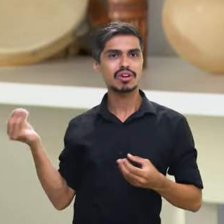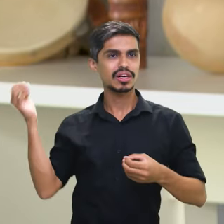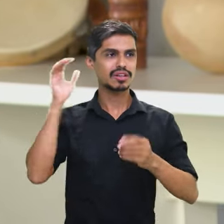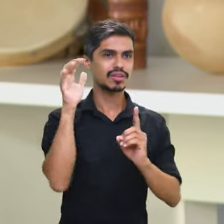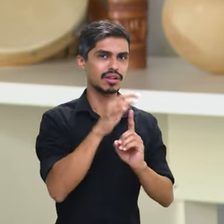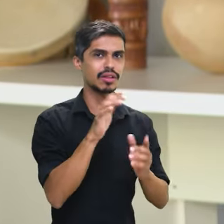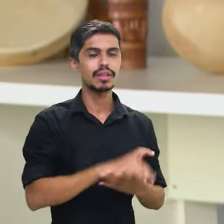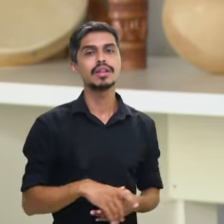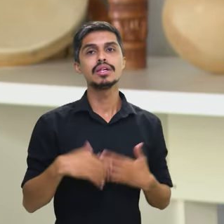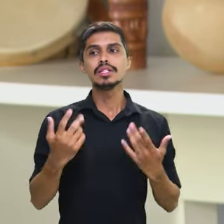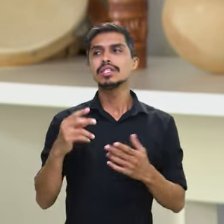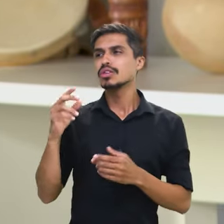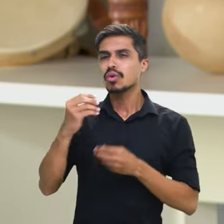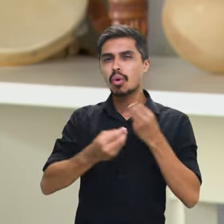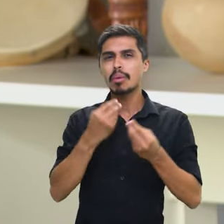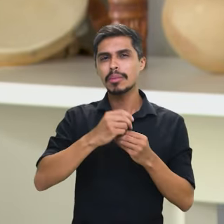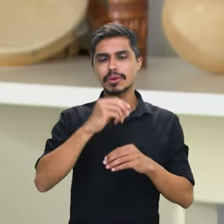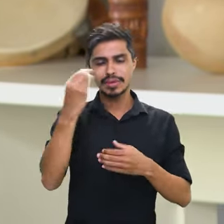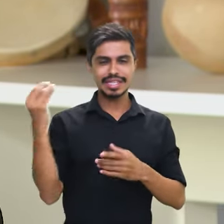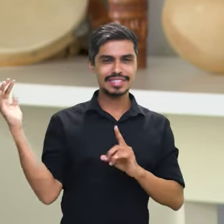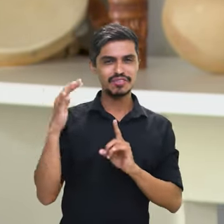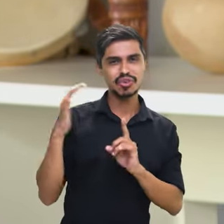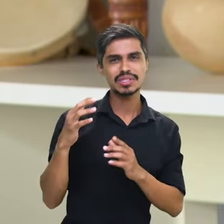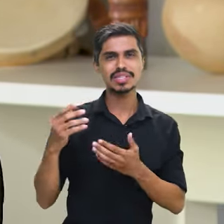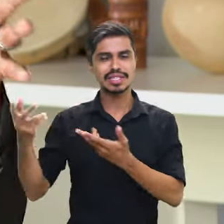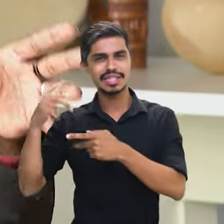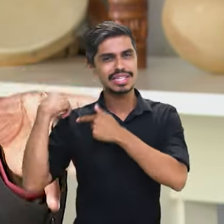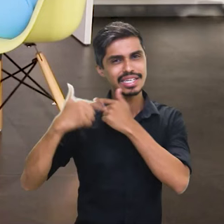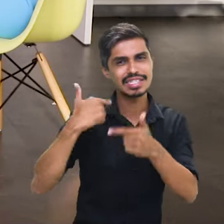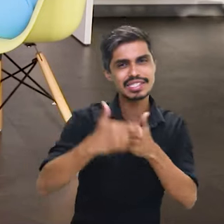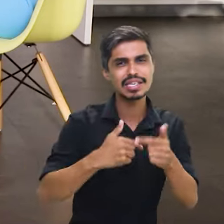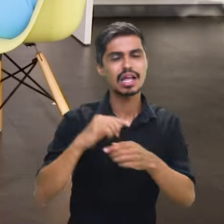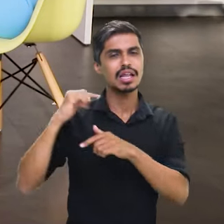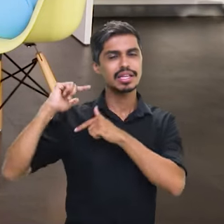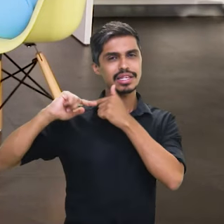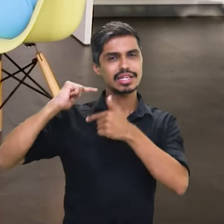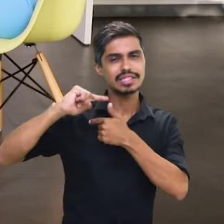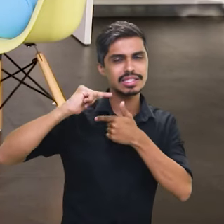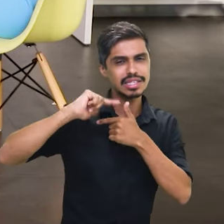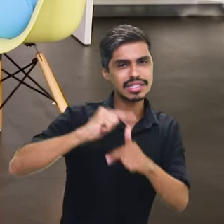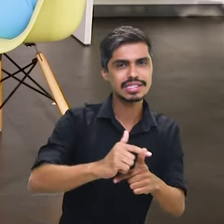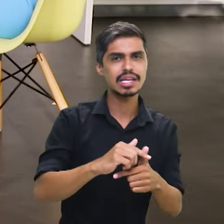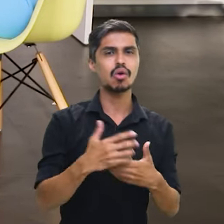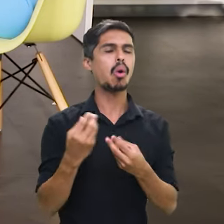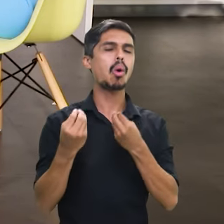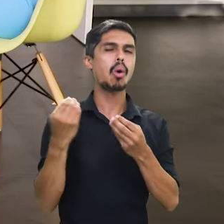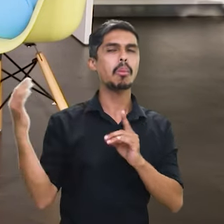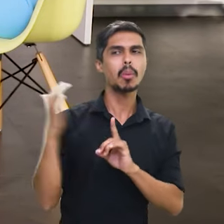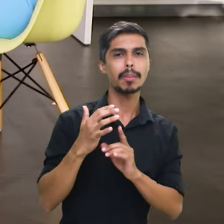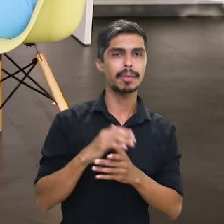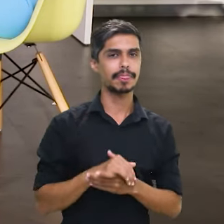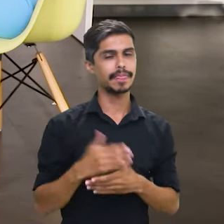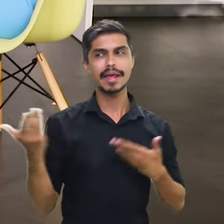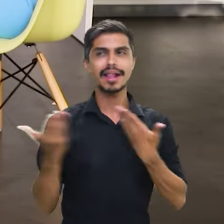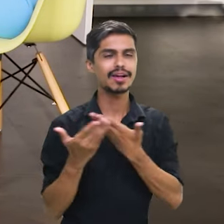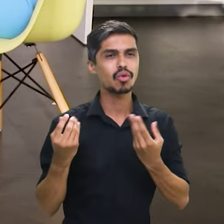moram aqui, sobre o cidadão afro-brasileiro e sobre a gente, como a gente se relaciona com o mundo.